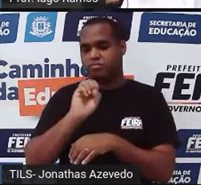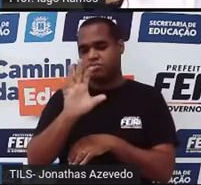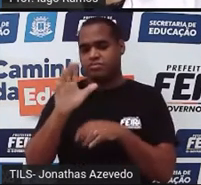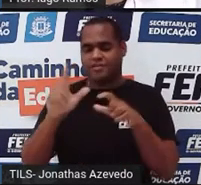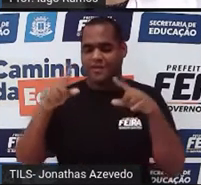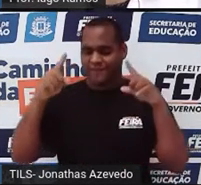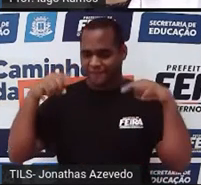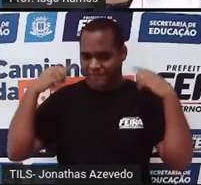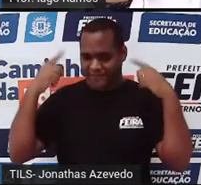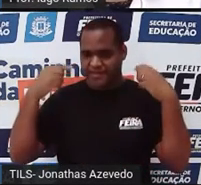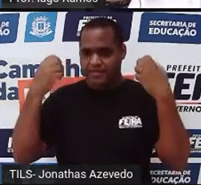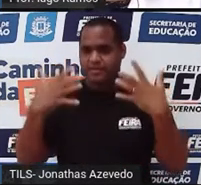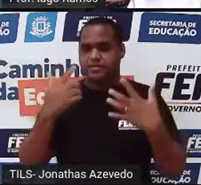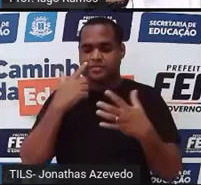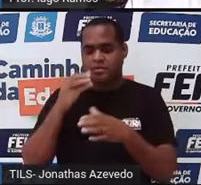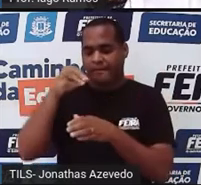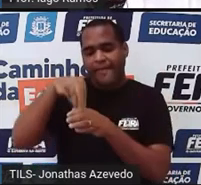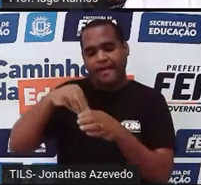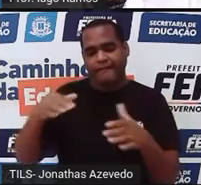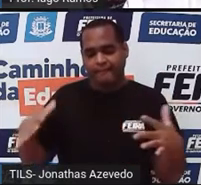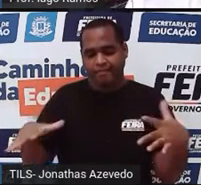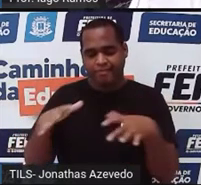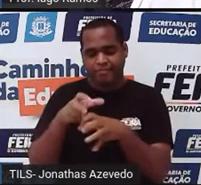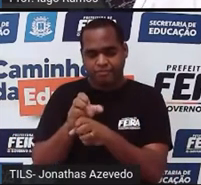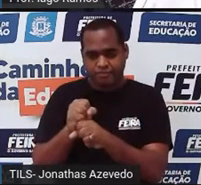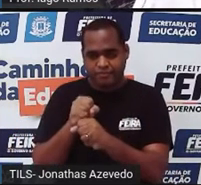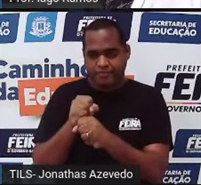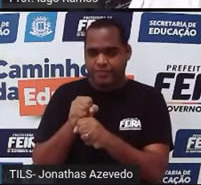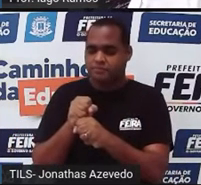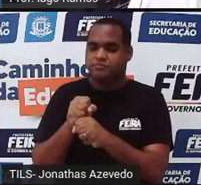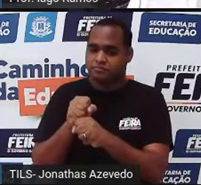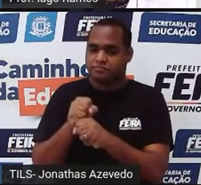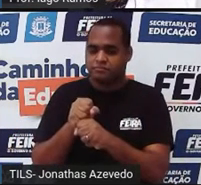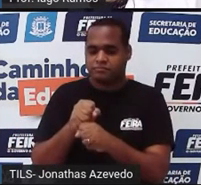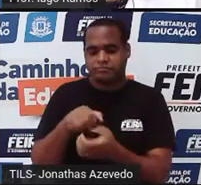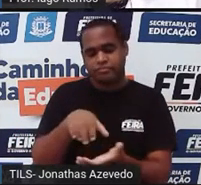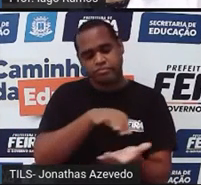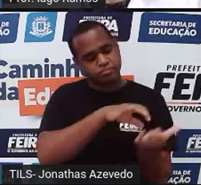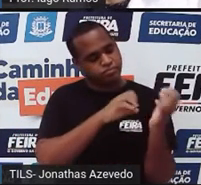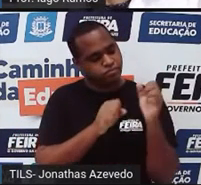e você tem um punhado, né, um saquinho com um punhado de pedrinhas.